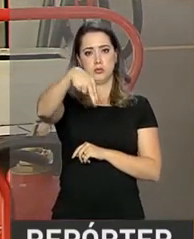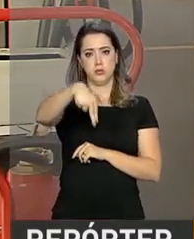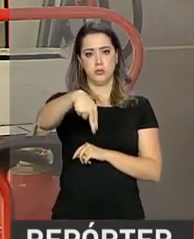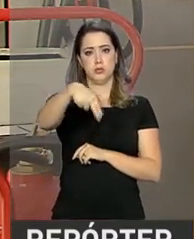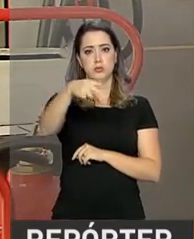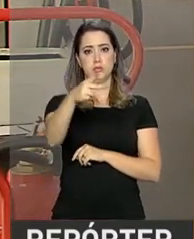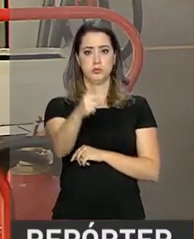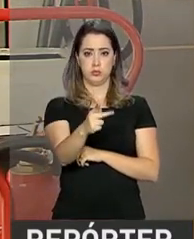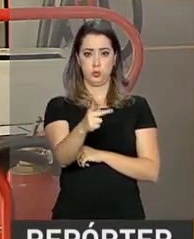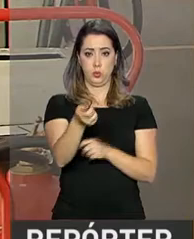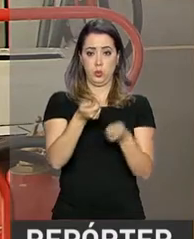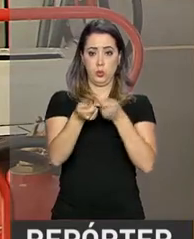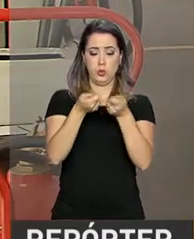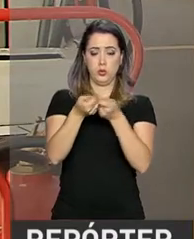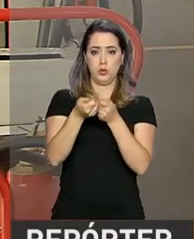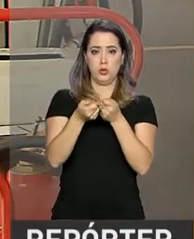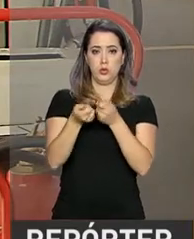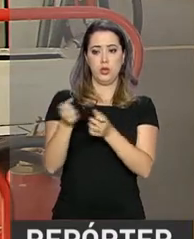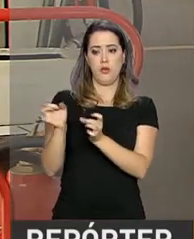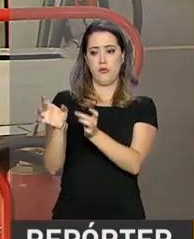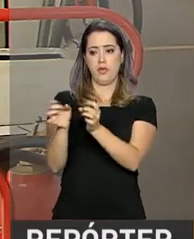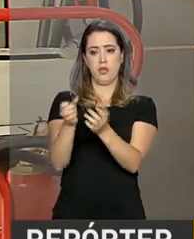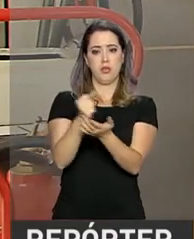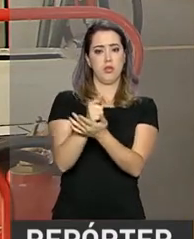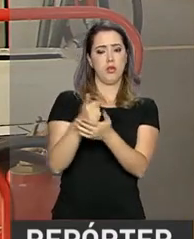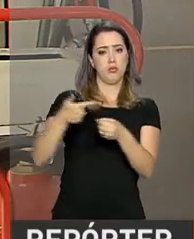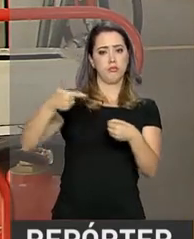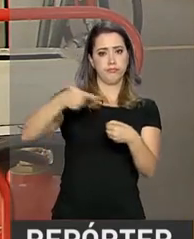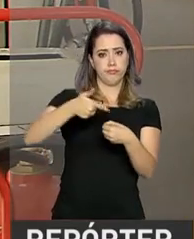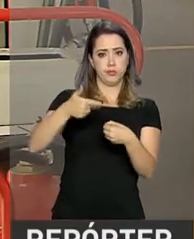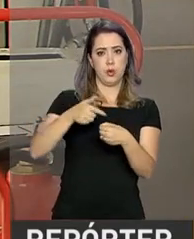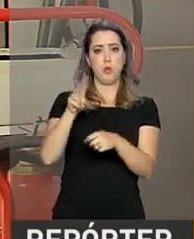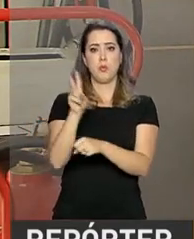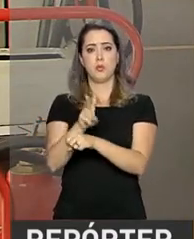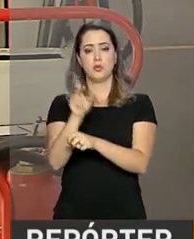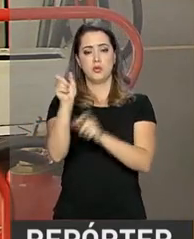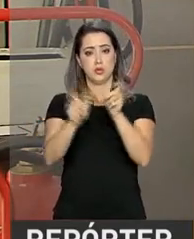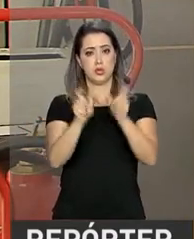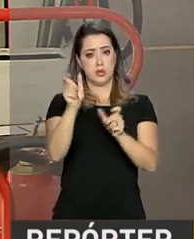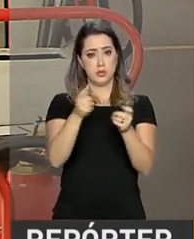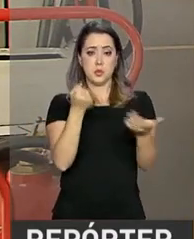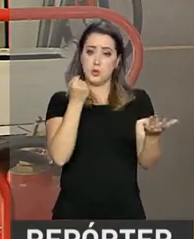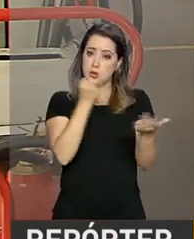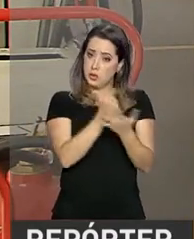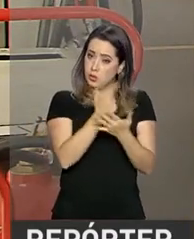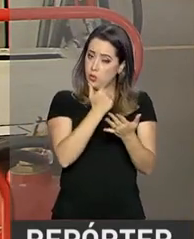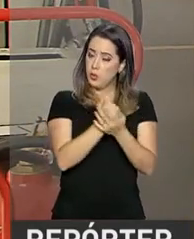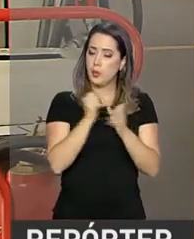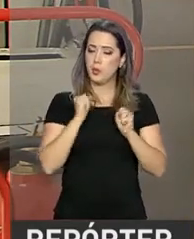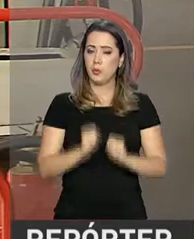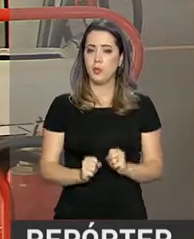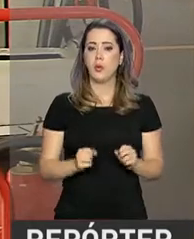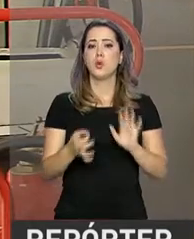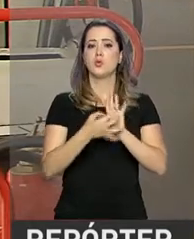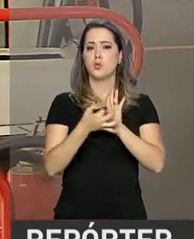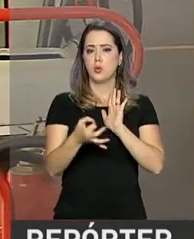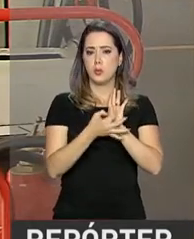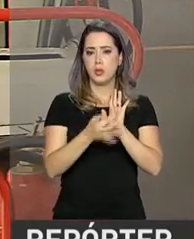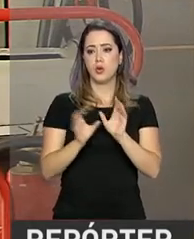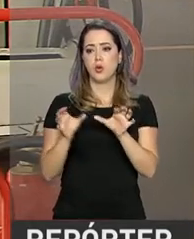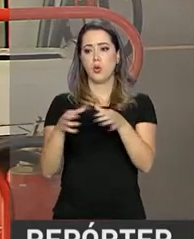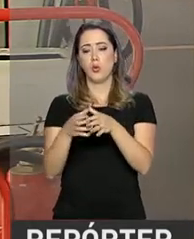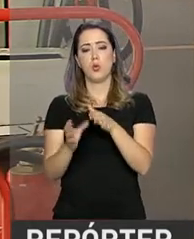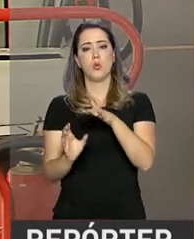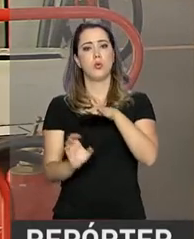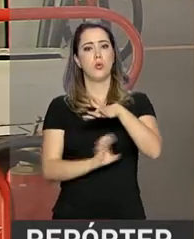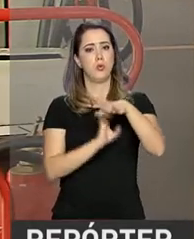para regular o mercado e proteger os interesses dos consumidores. Podem participar órgãos públicos, empresas do